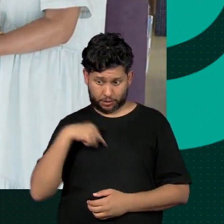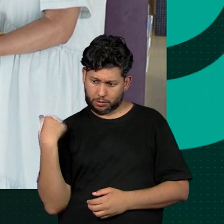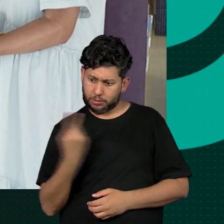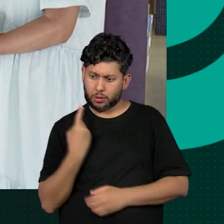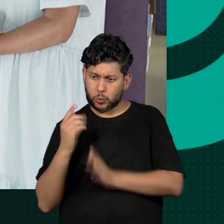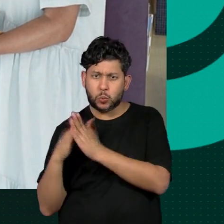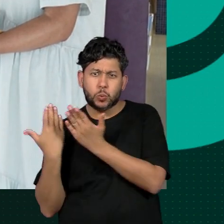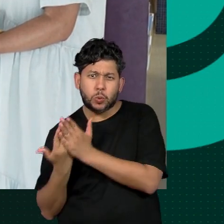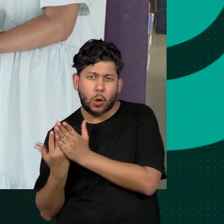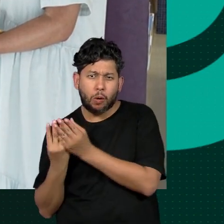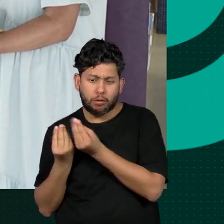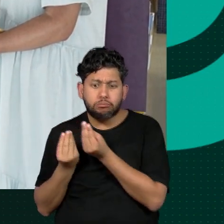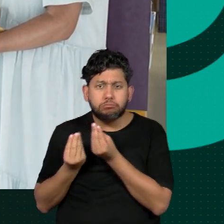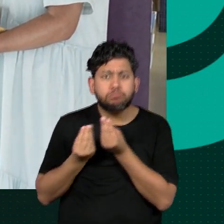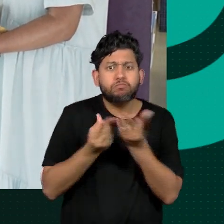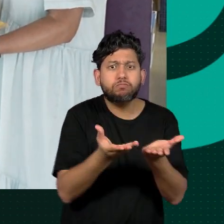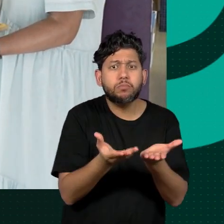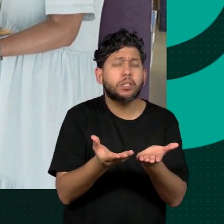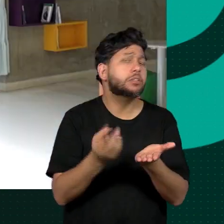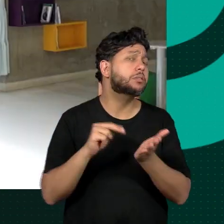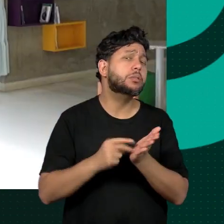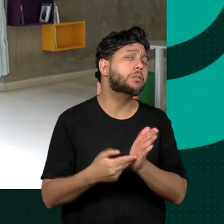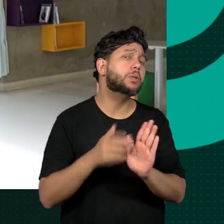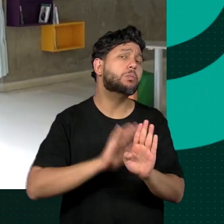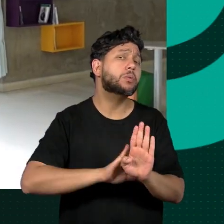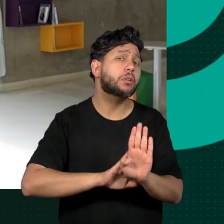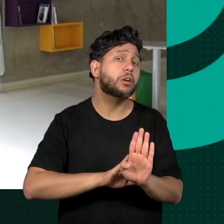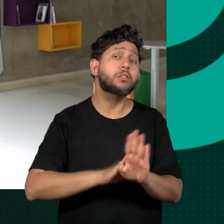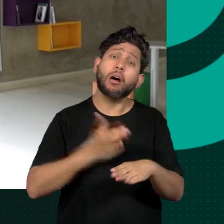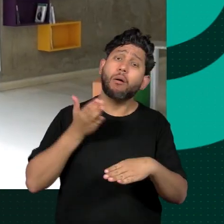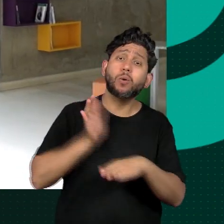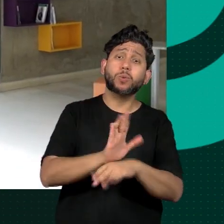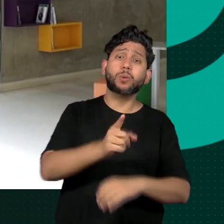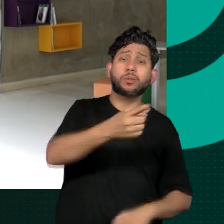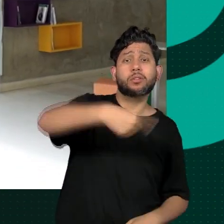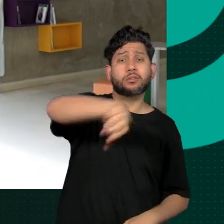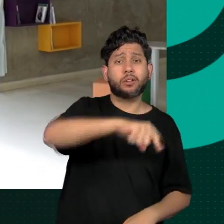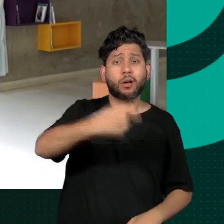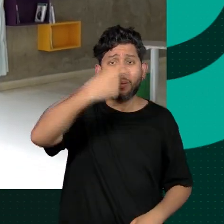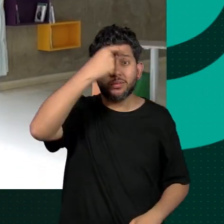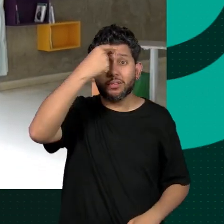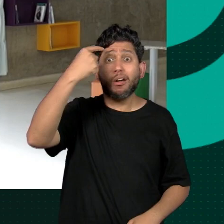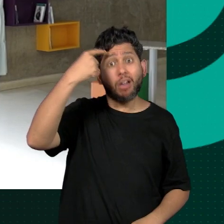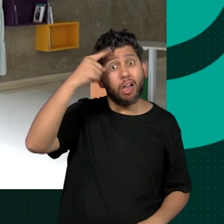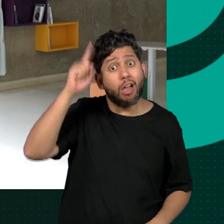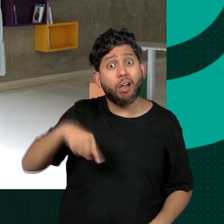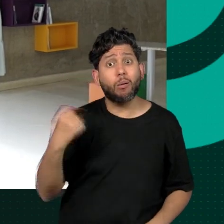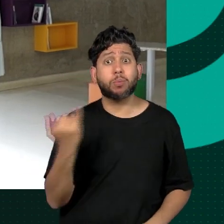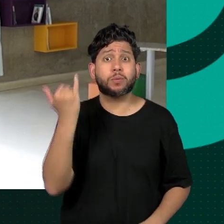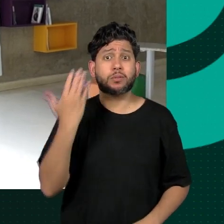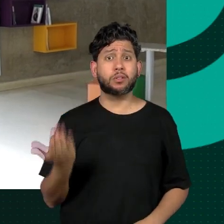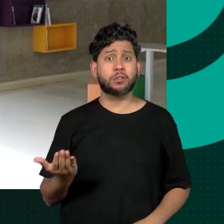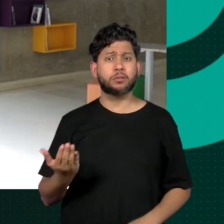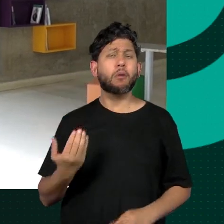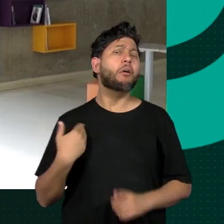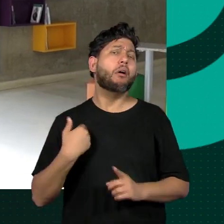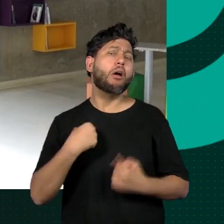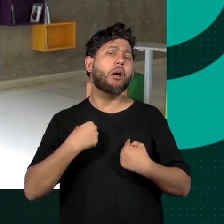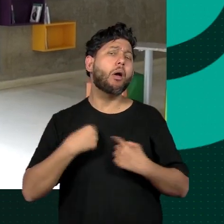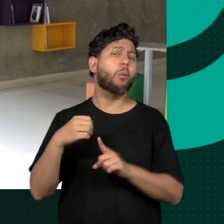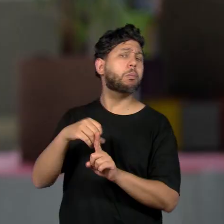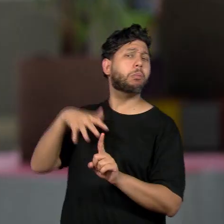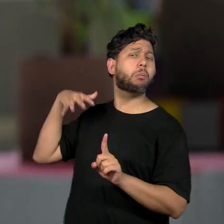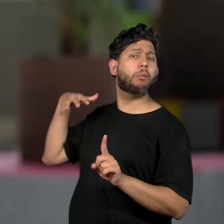promovemos também uma conscientização dessa importância, de onde nós viemos, dos nossos